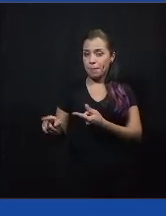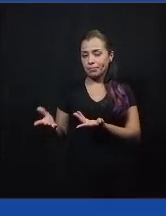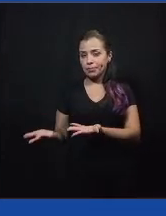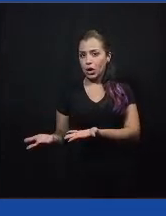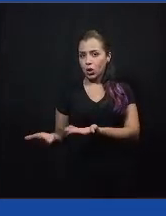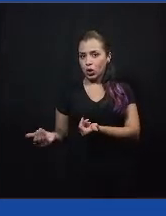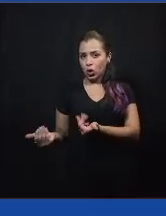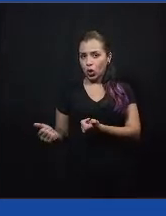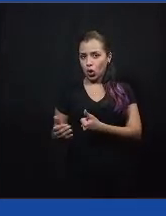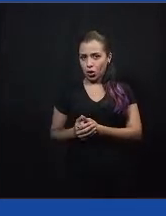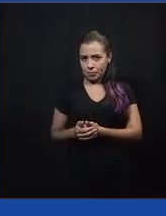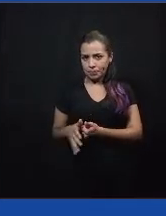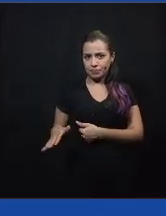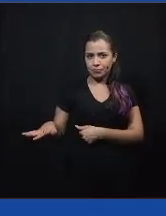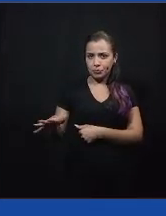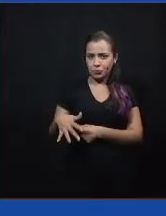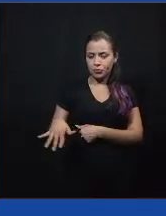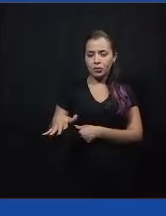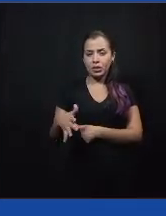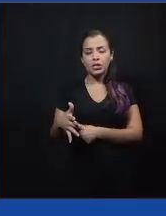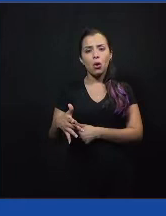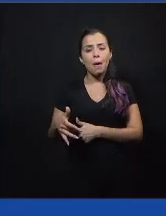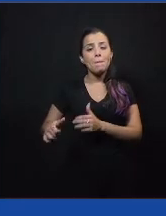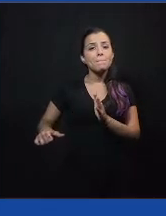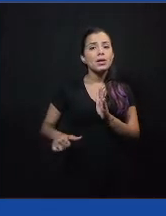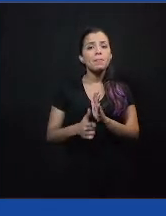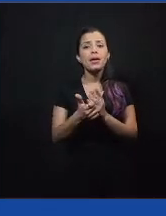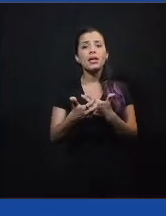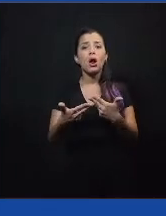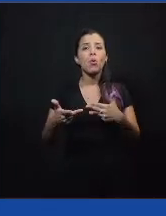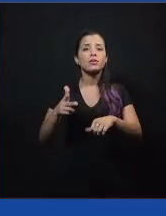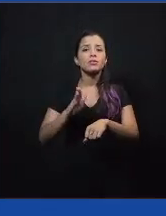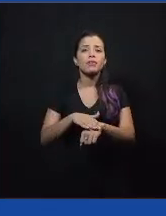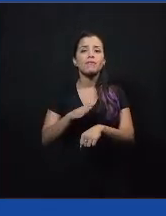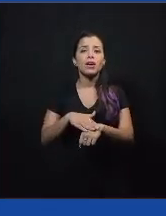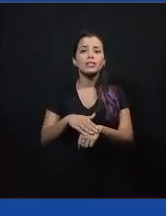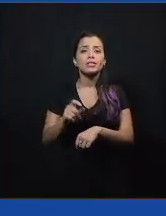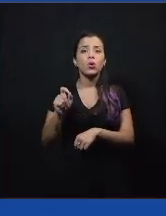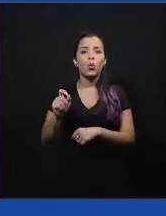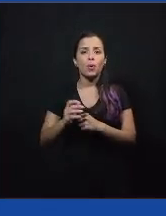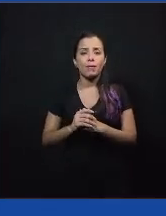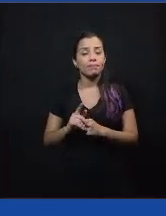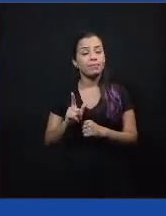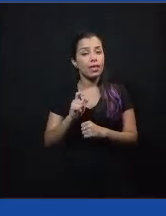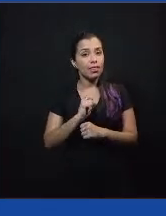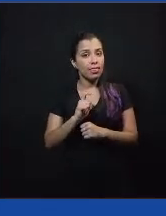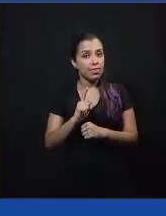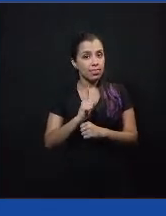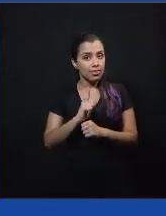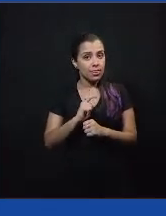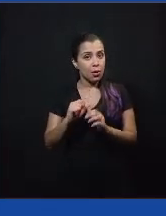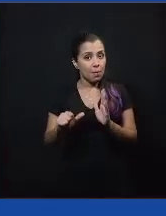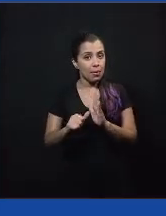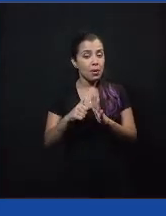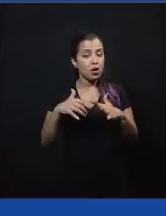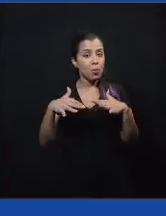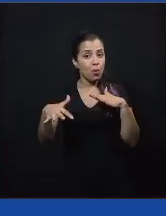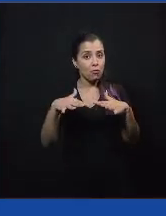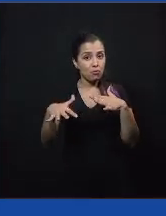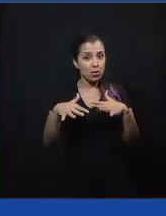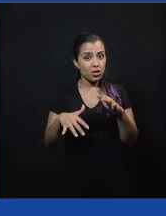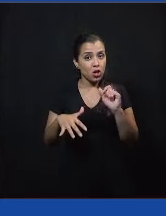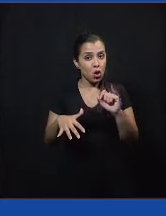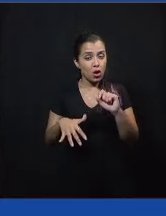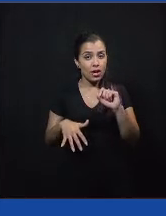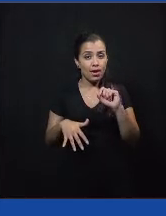território? Qual que o primeiro passo? Então, existe um primeiro movimento nosso que é olhar para a teoria da mudança.